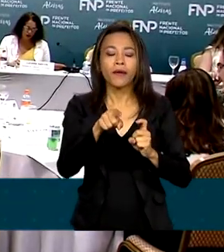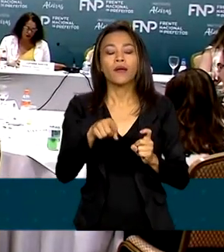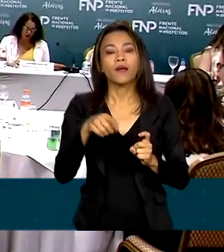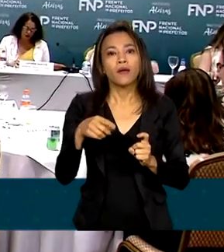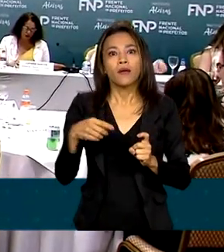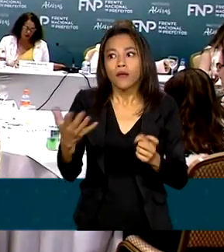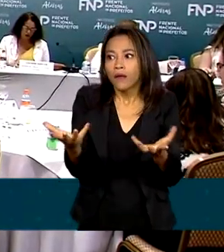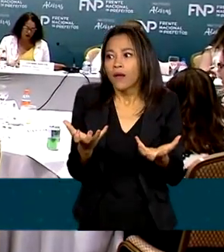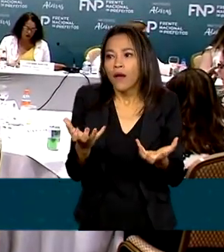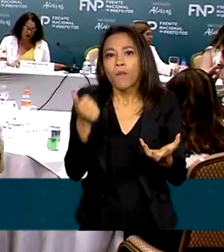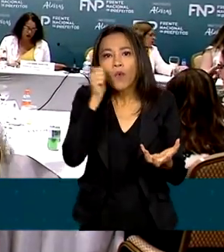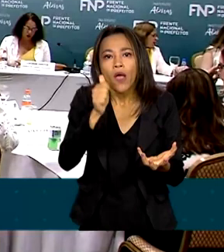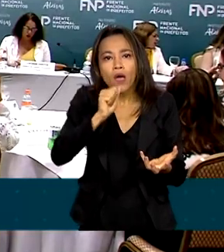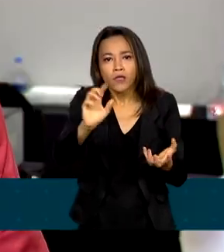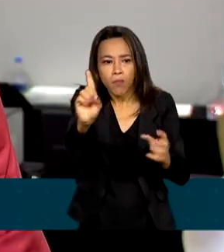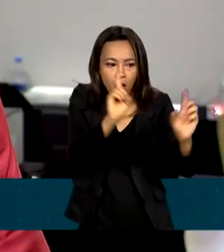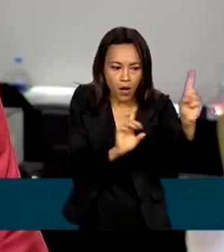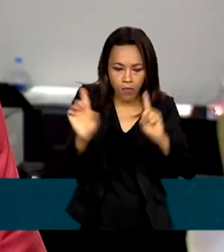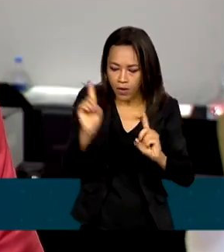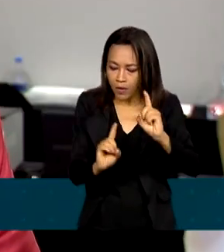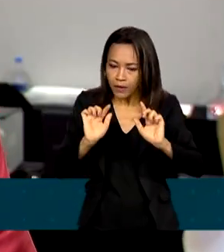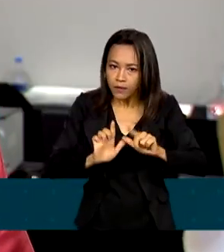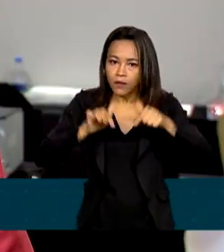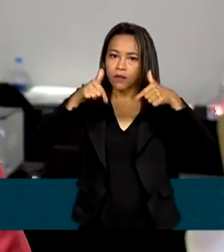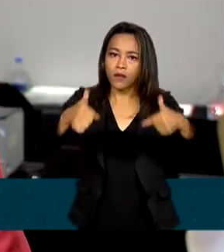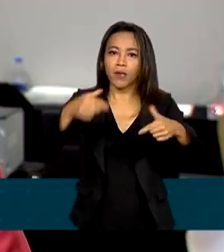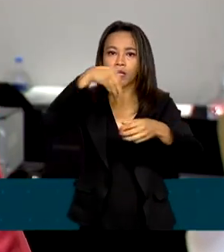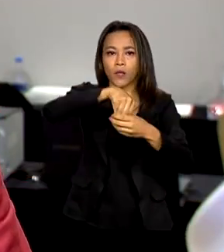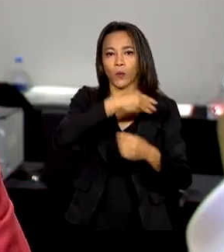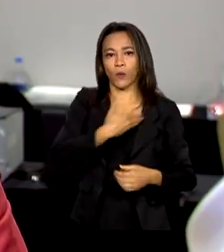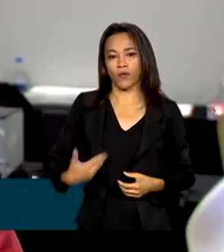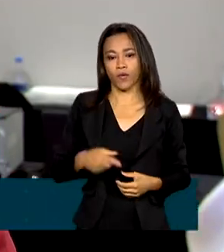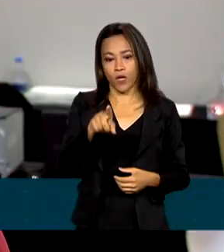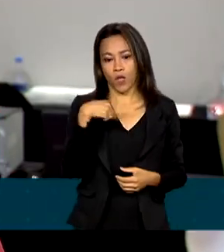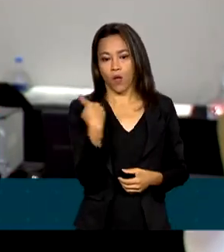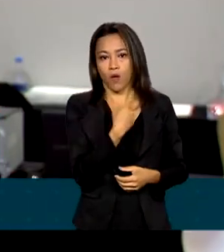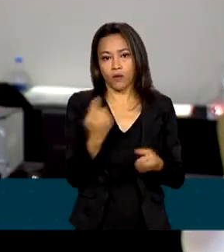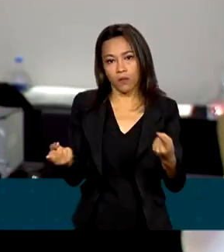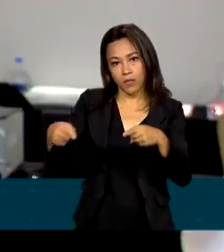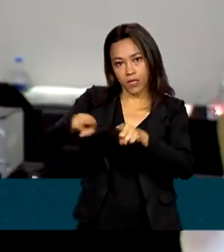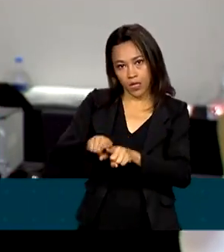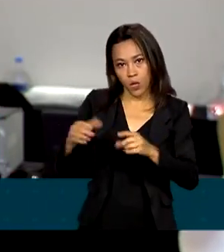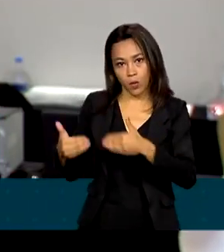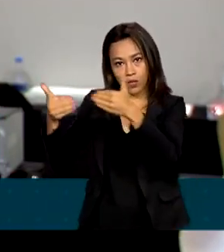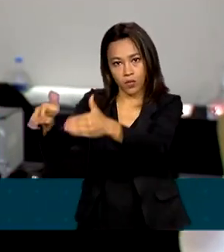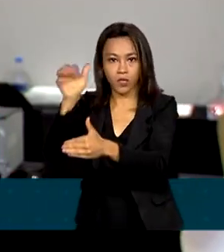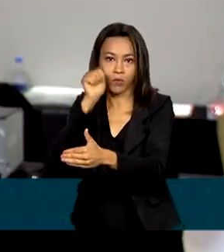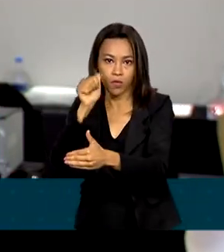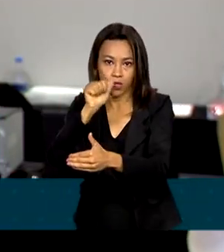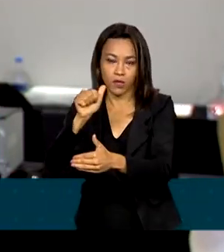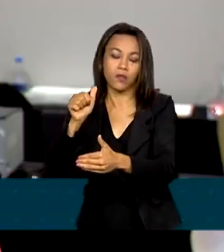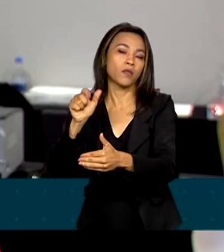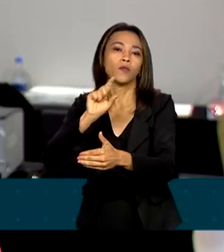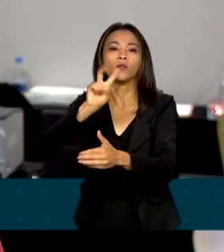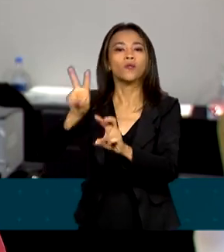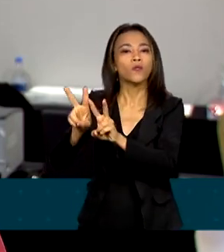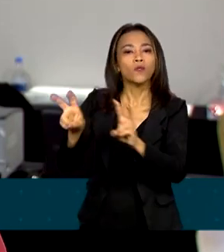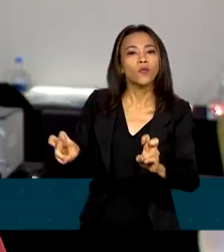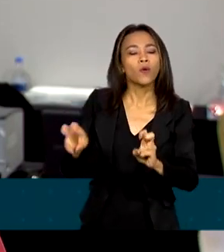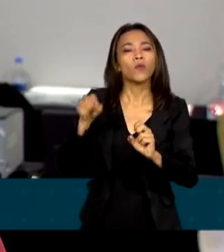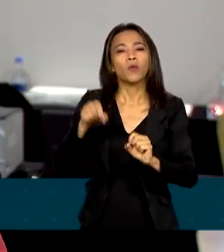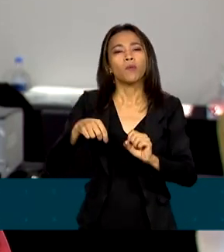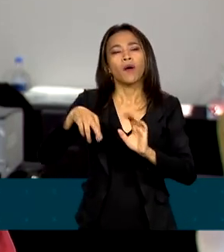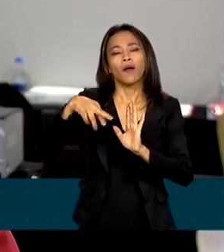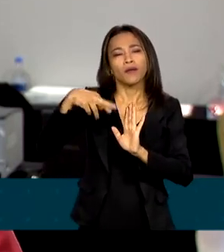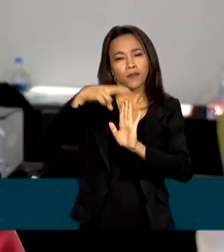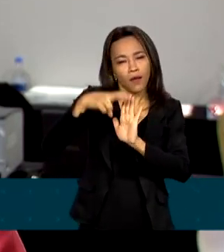mulheres trabalhando no governo. A gente fez em parceria com o Ministério das Mulheres foi uma regulamentação da legislação